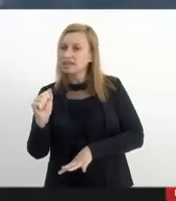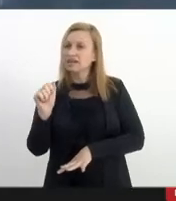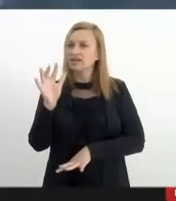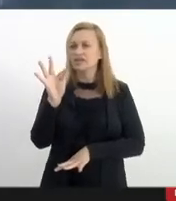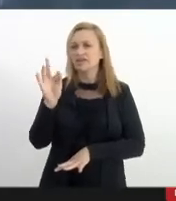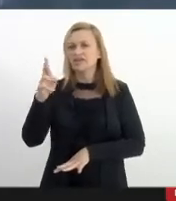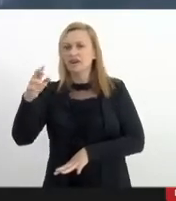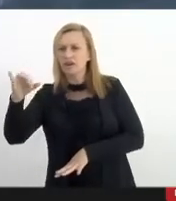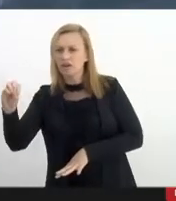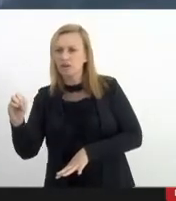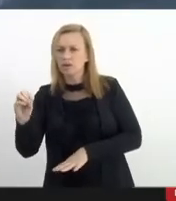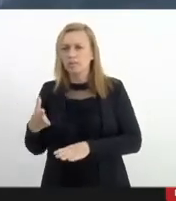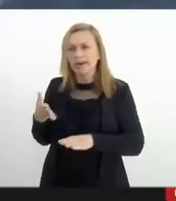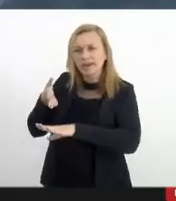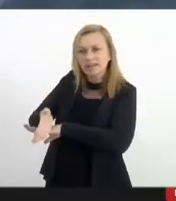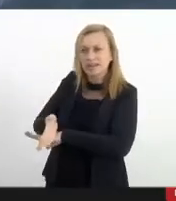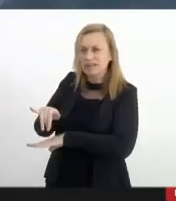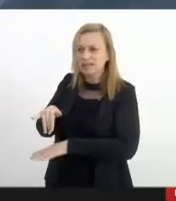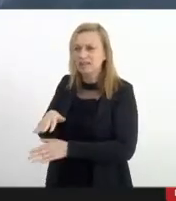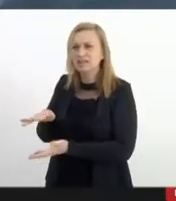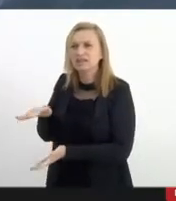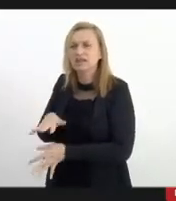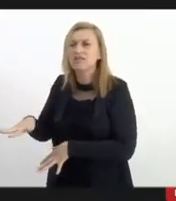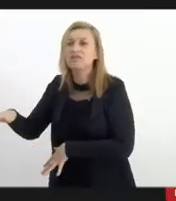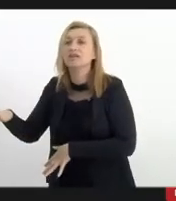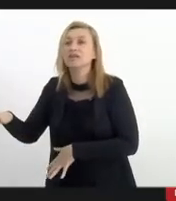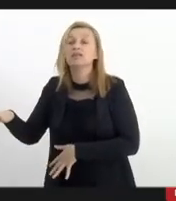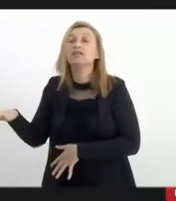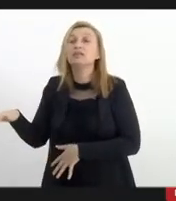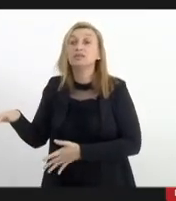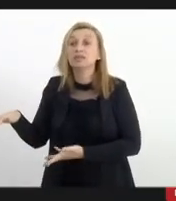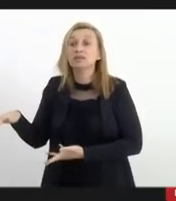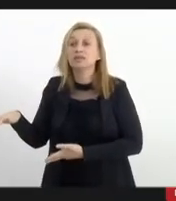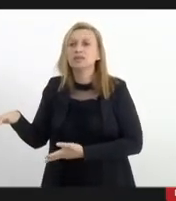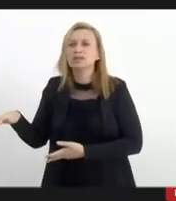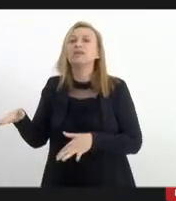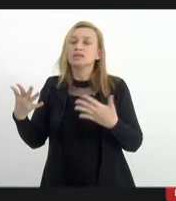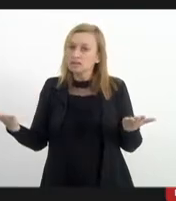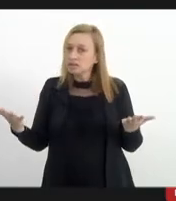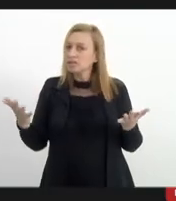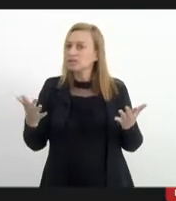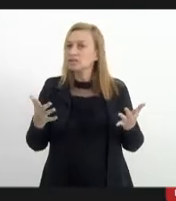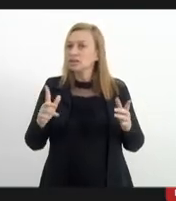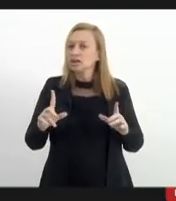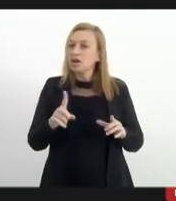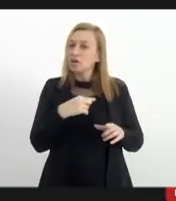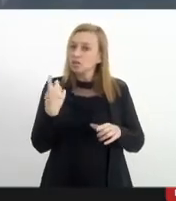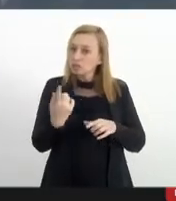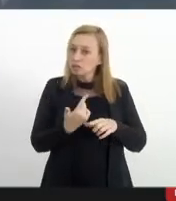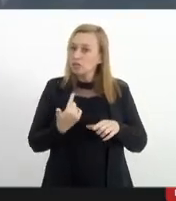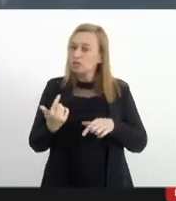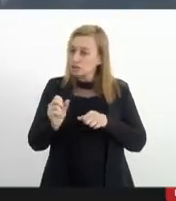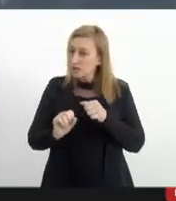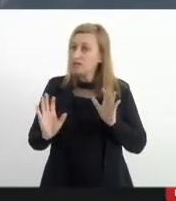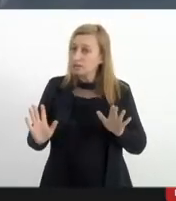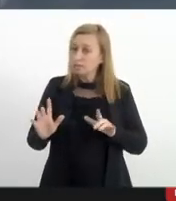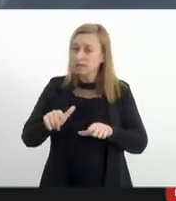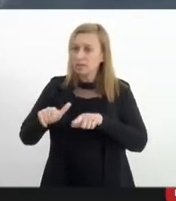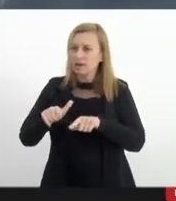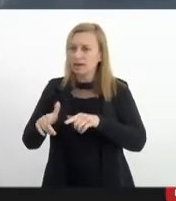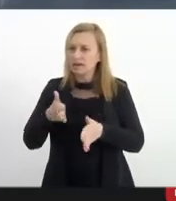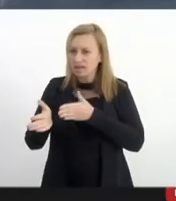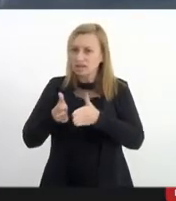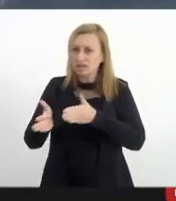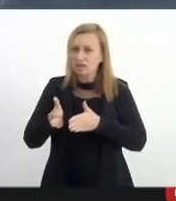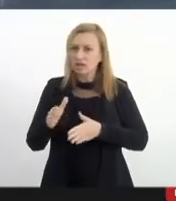policial para adentrar na comunidade. Perfeito. É uma das formas de acesso. Isso. Não deveria ter havido